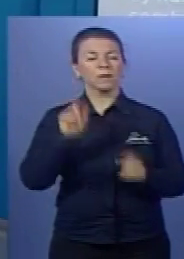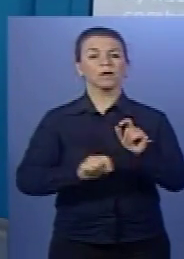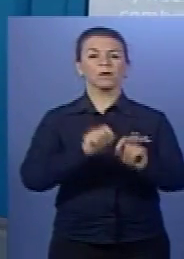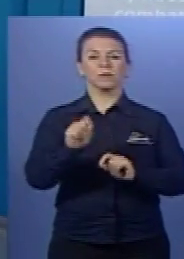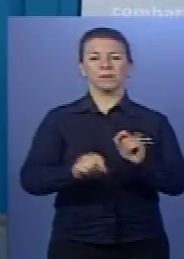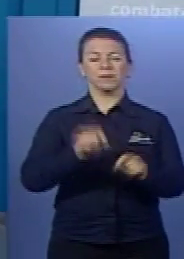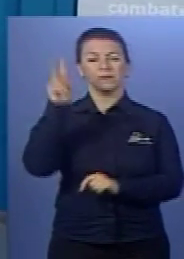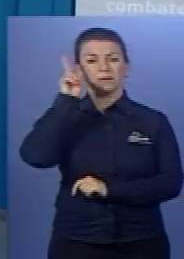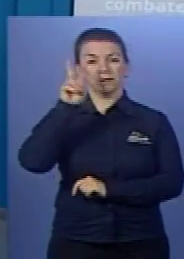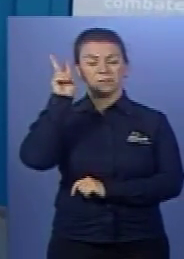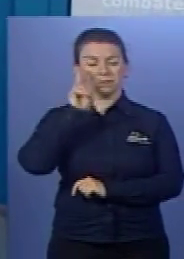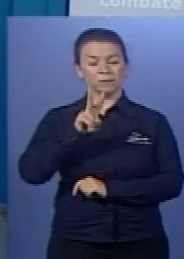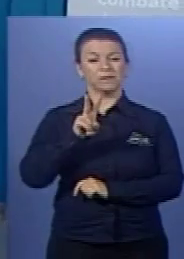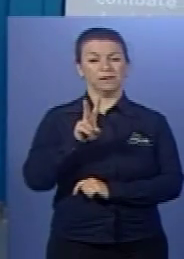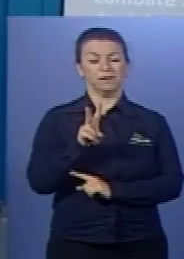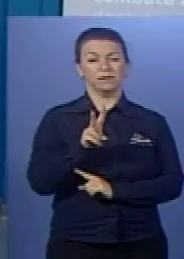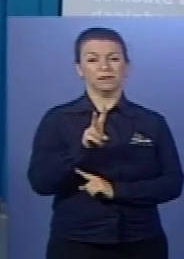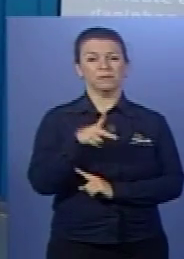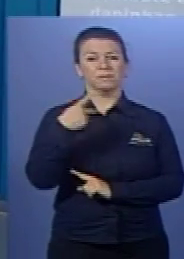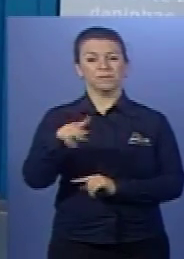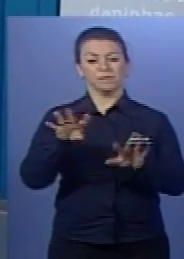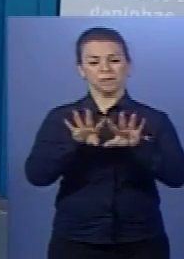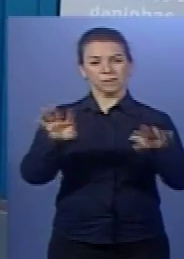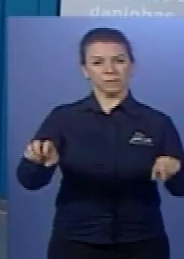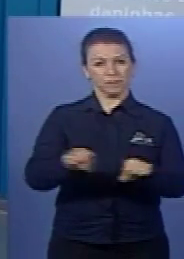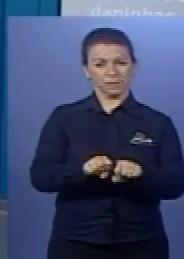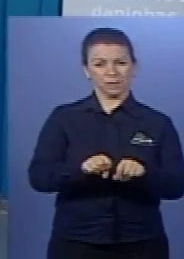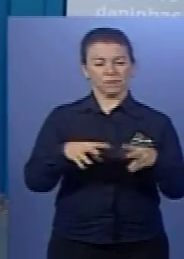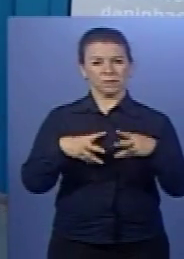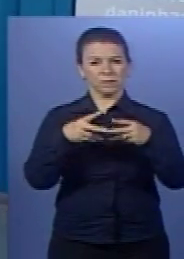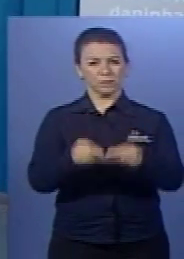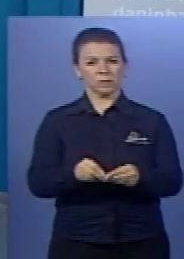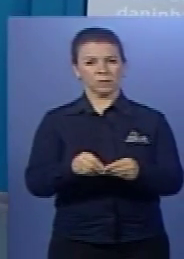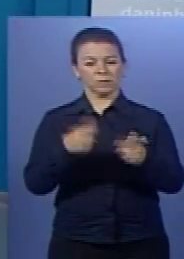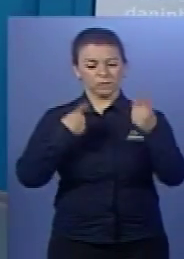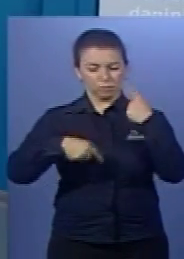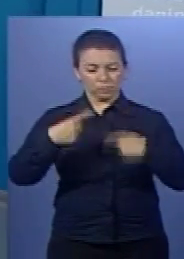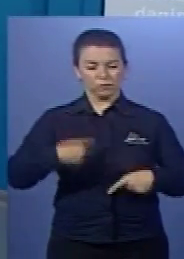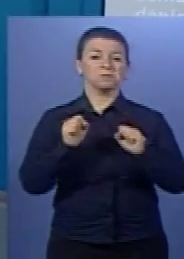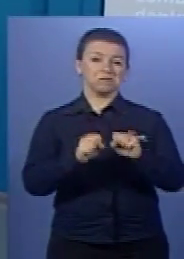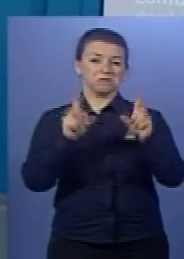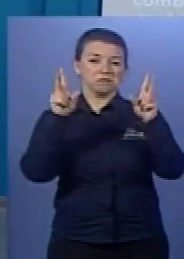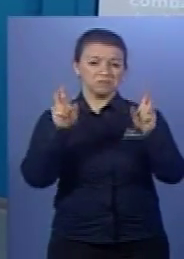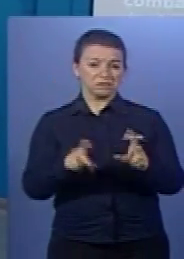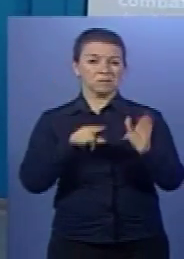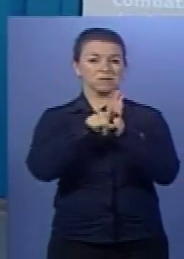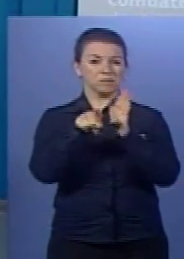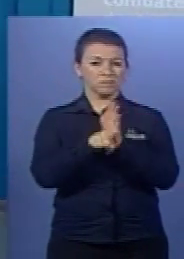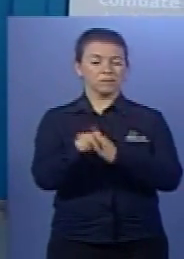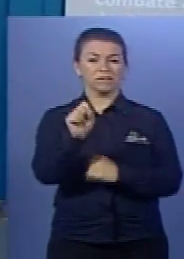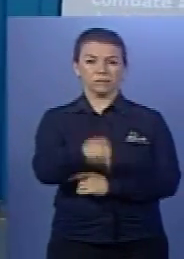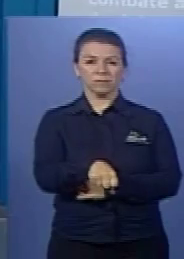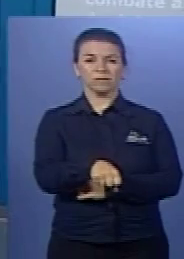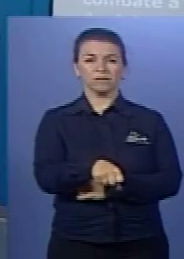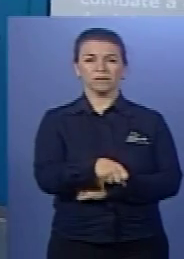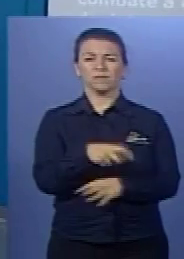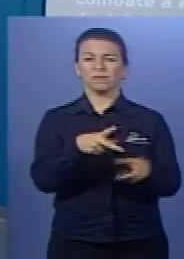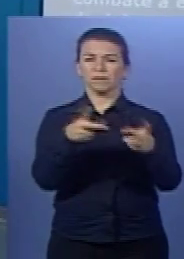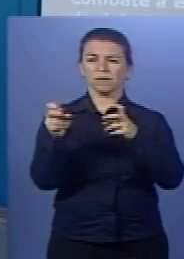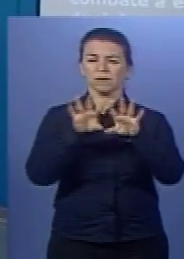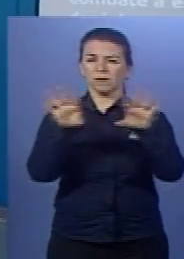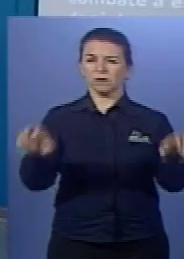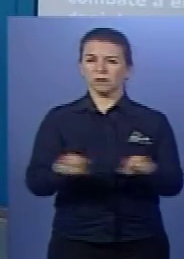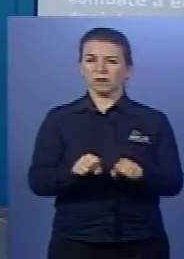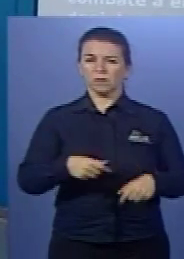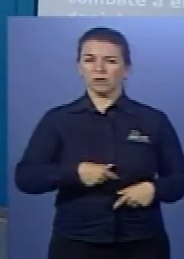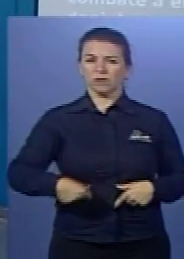galera? Lembrar do sistema, a fisiologia pode ser um dos temas e uma das questões. Então, dá uma olhada na parte do